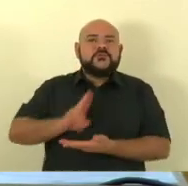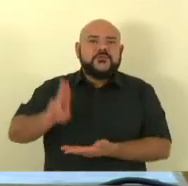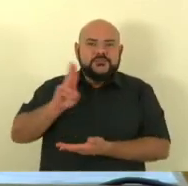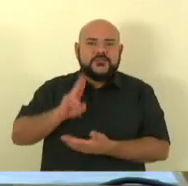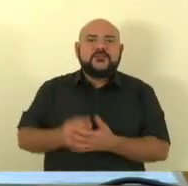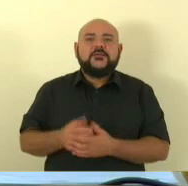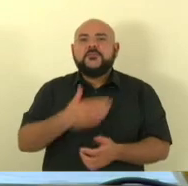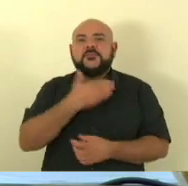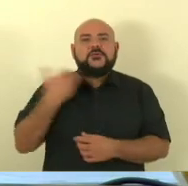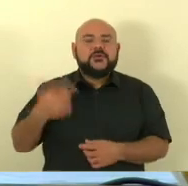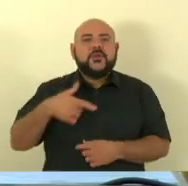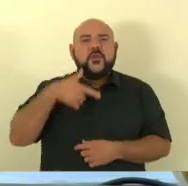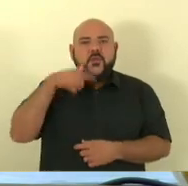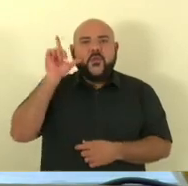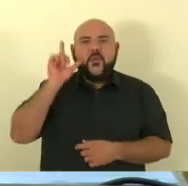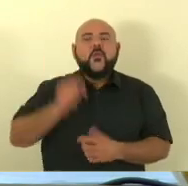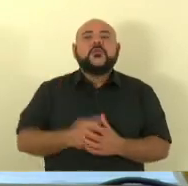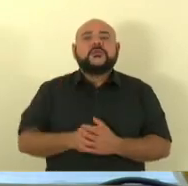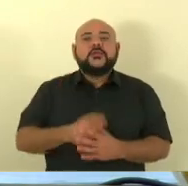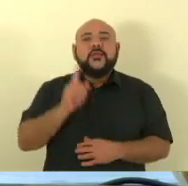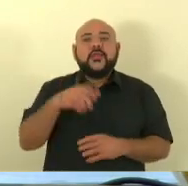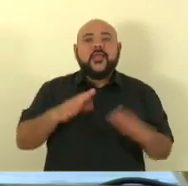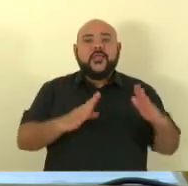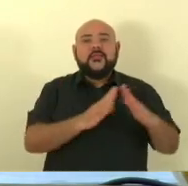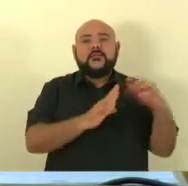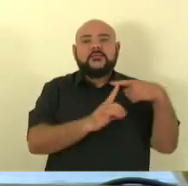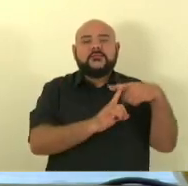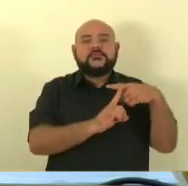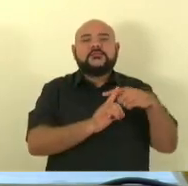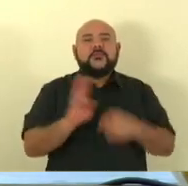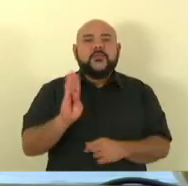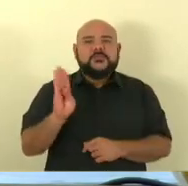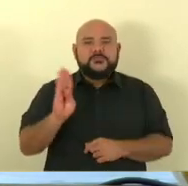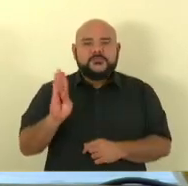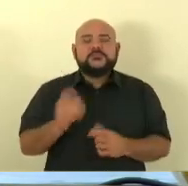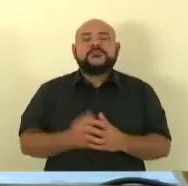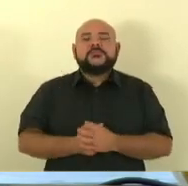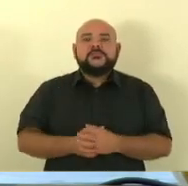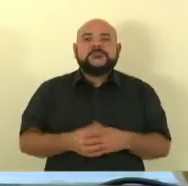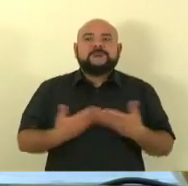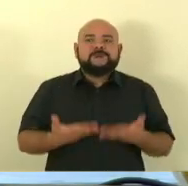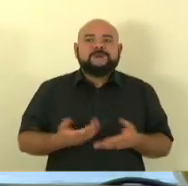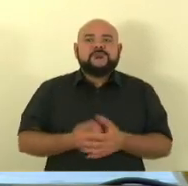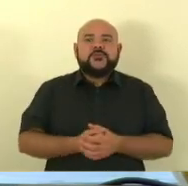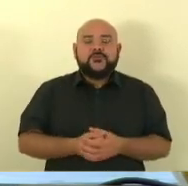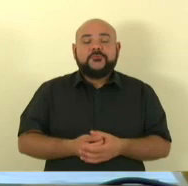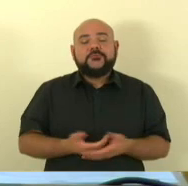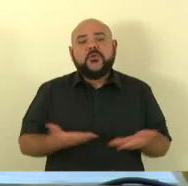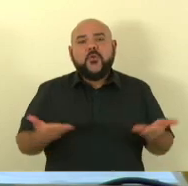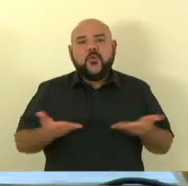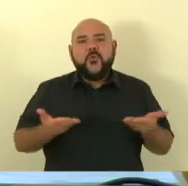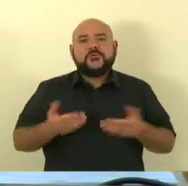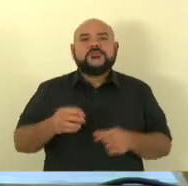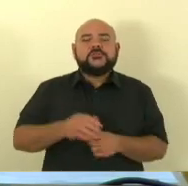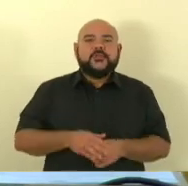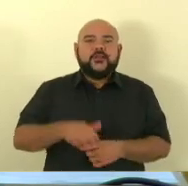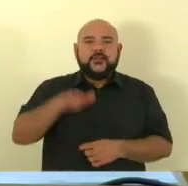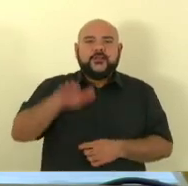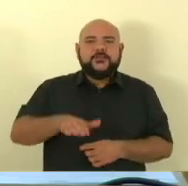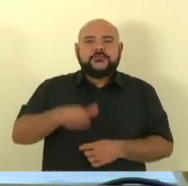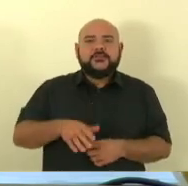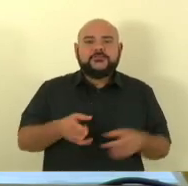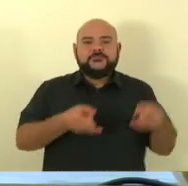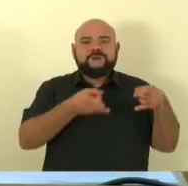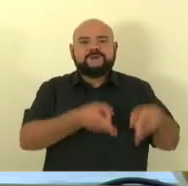ontem, membro da Igreja Batista da Mata da Praia e que será sepultada agora à tarde. Para tanto, eu solicito